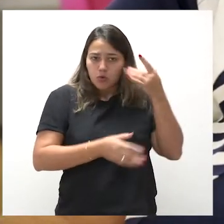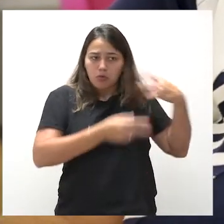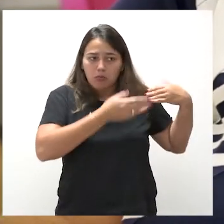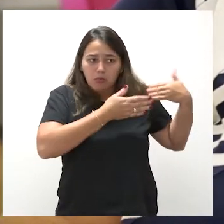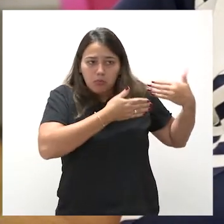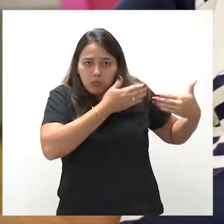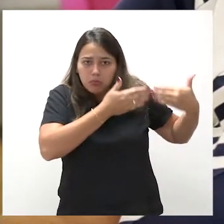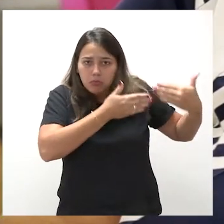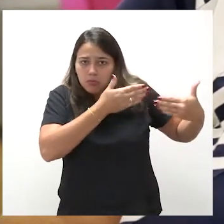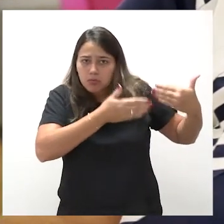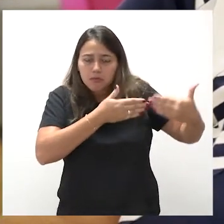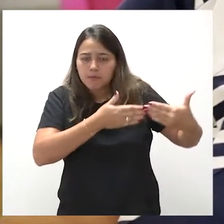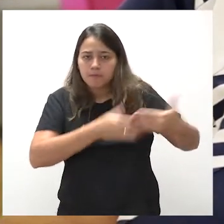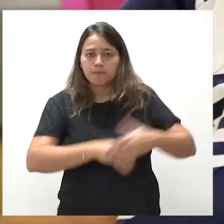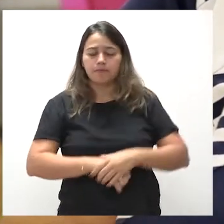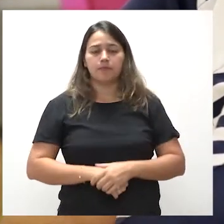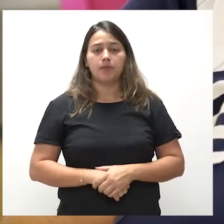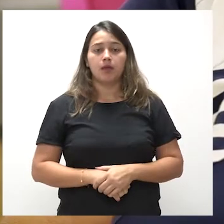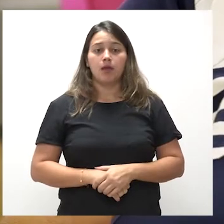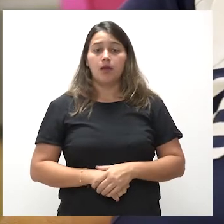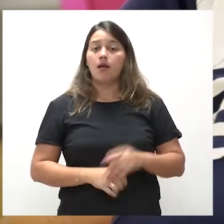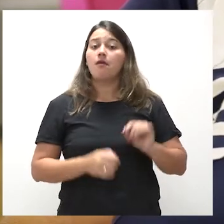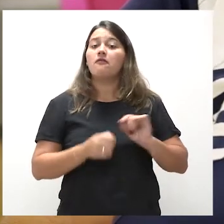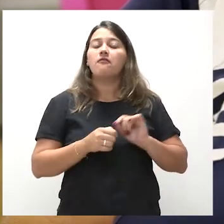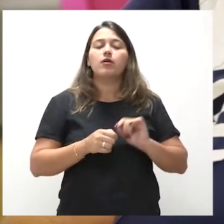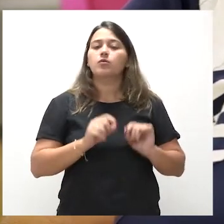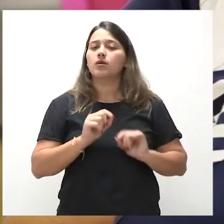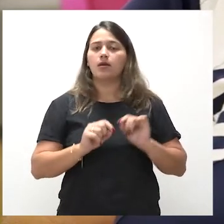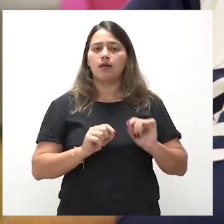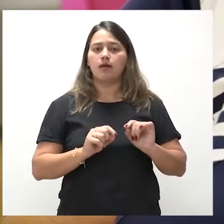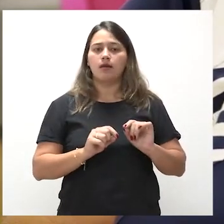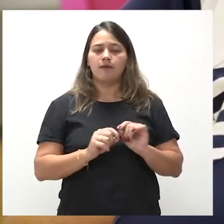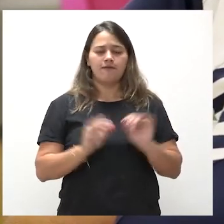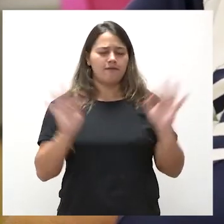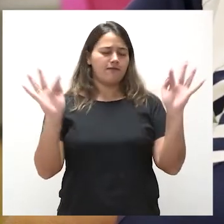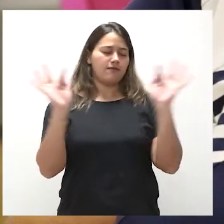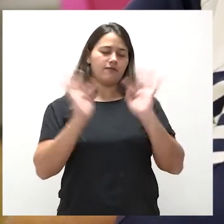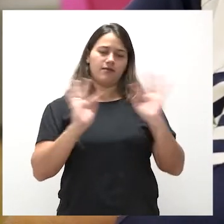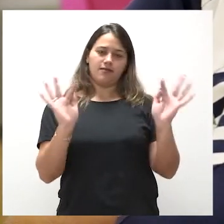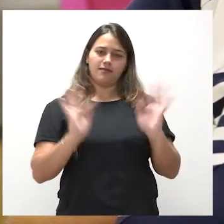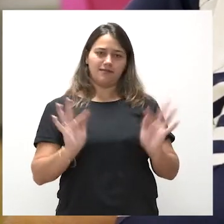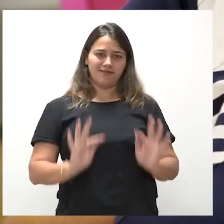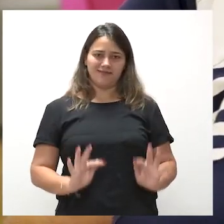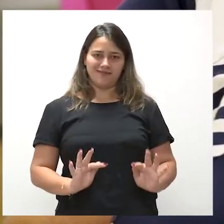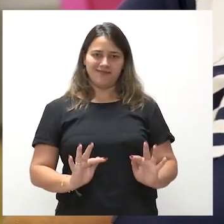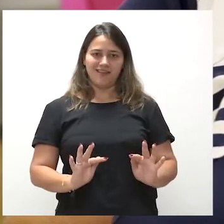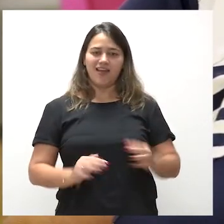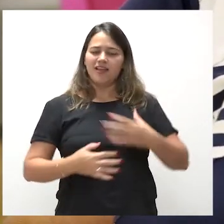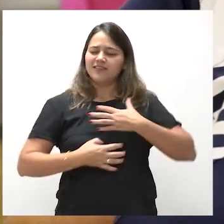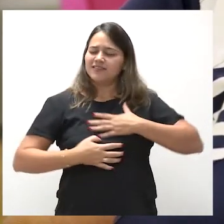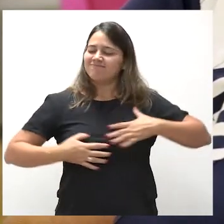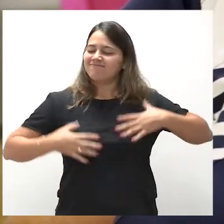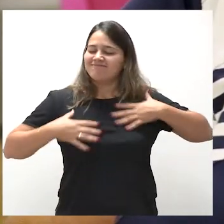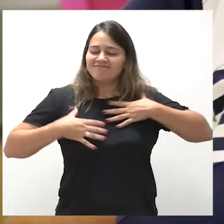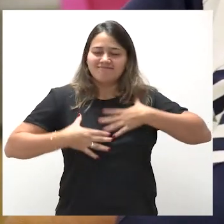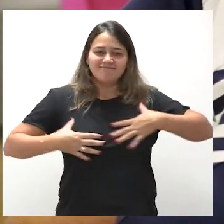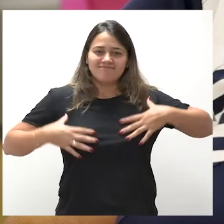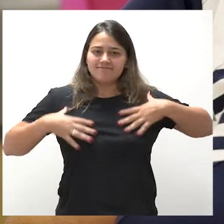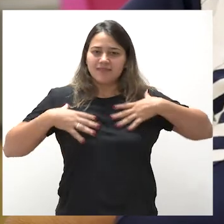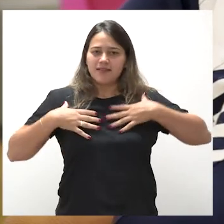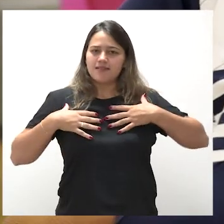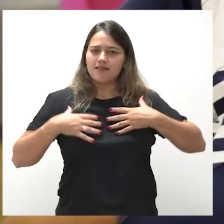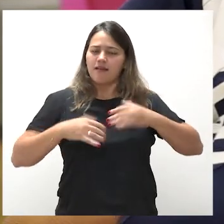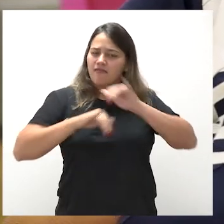que aparece a cada ano e que nos faz muito felizes. Nos dá prazer